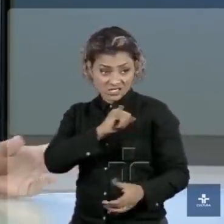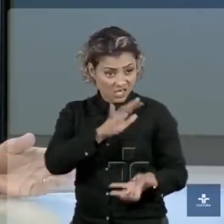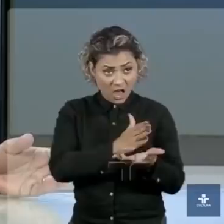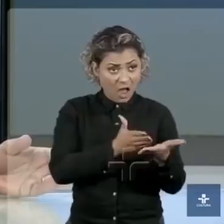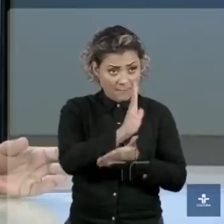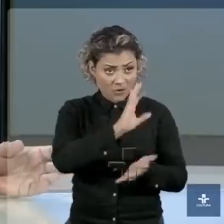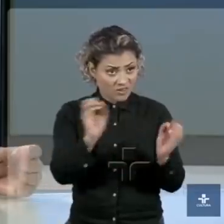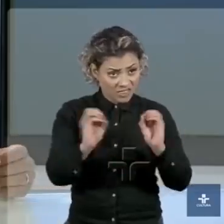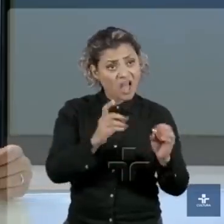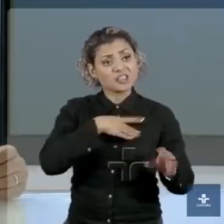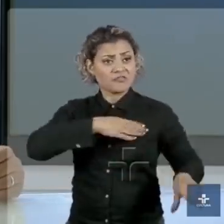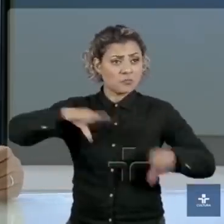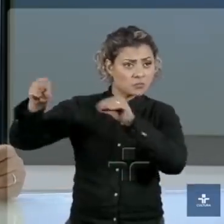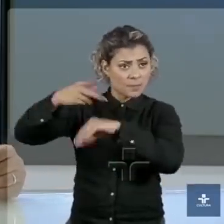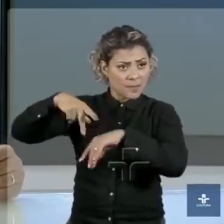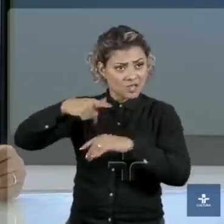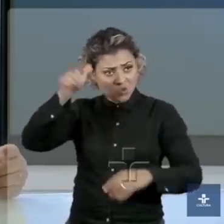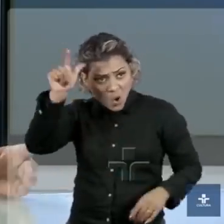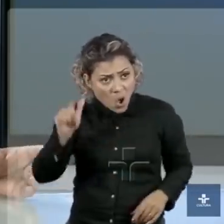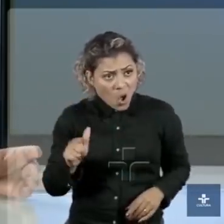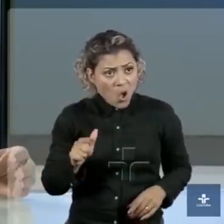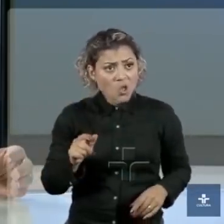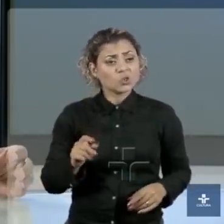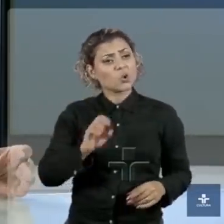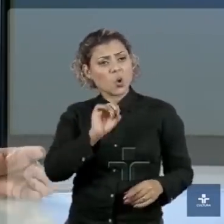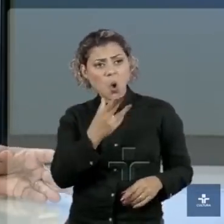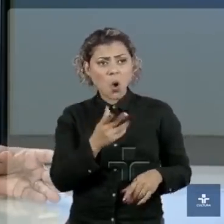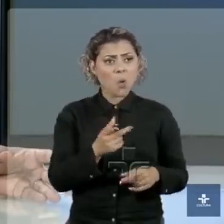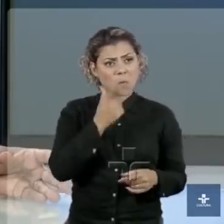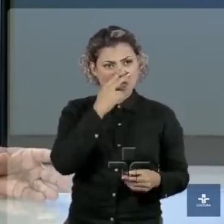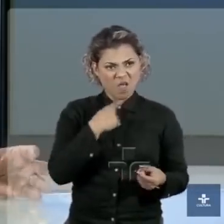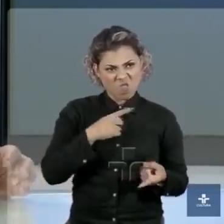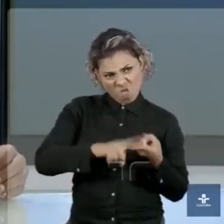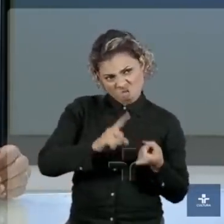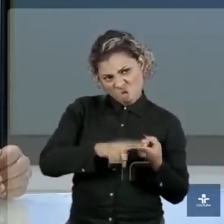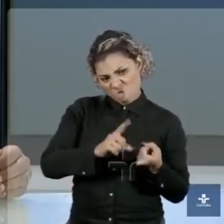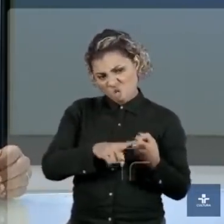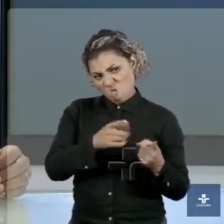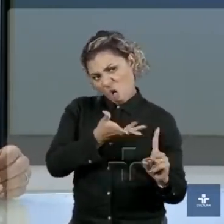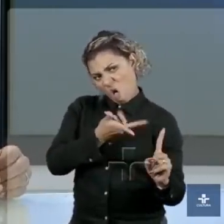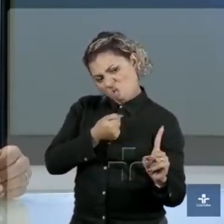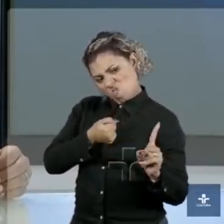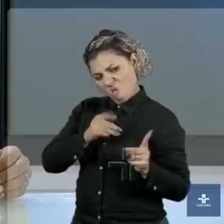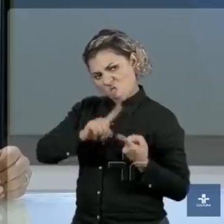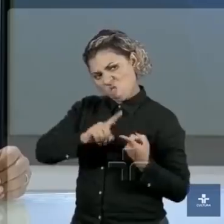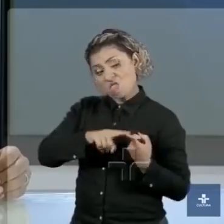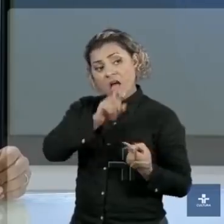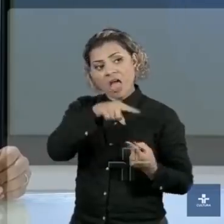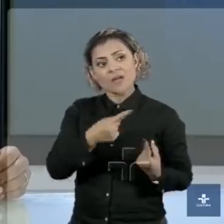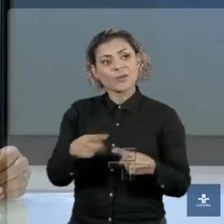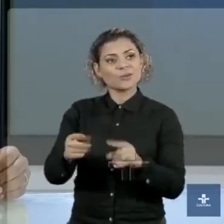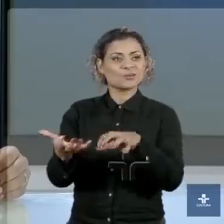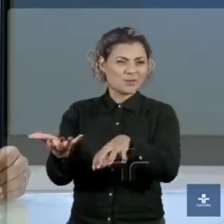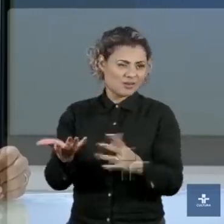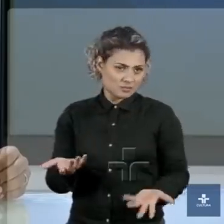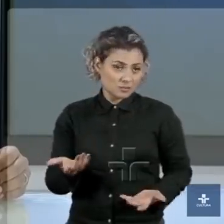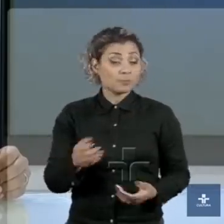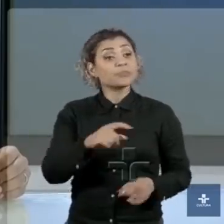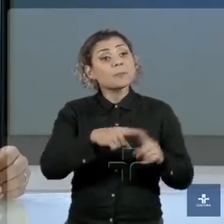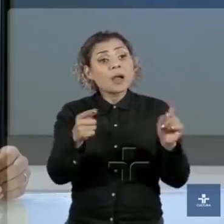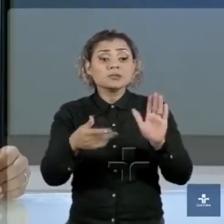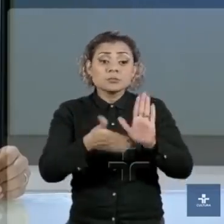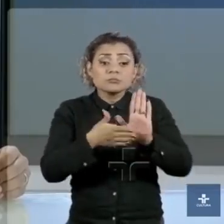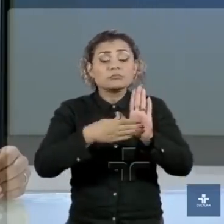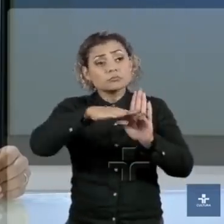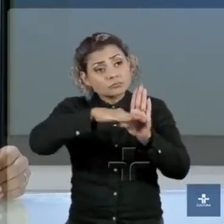ele vai sair do Brasil, vai acontecer o fim dos tempos, isso é uma chantagem, uma tentativa de intimidar o Congresso. Ao invés de discutir, apresentar os